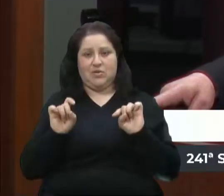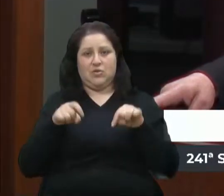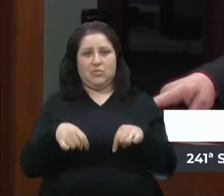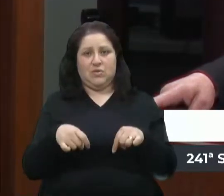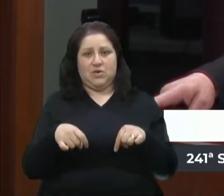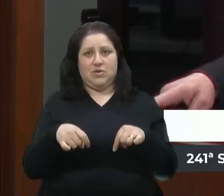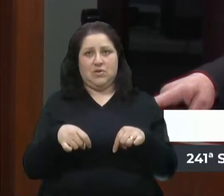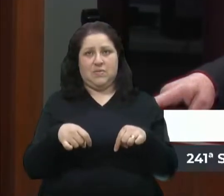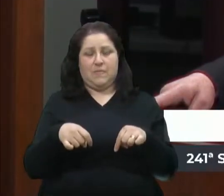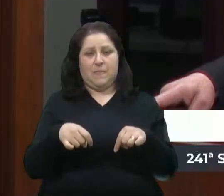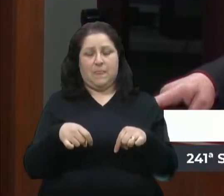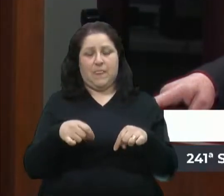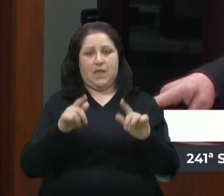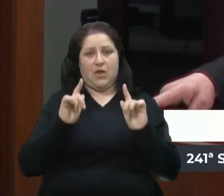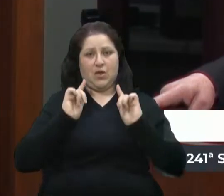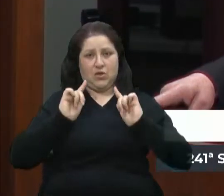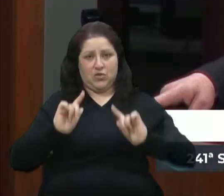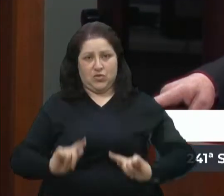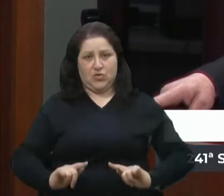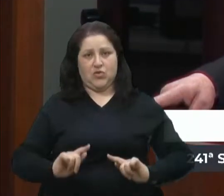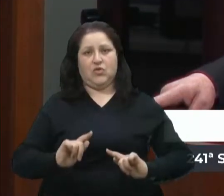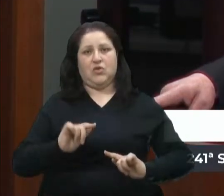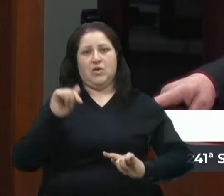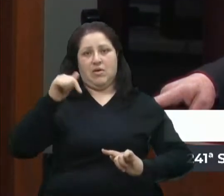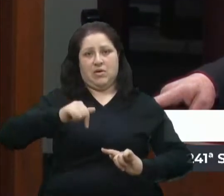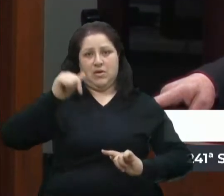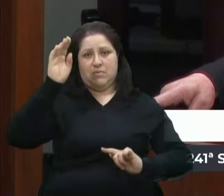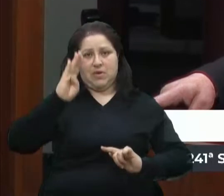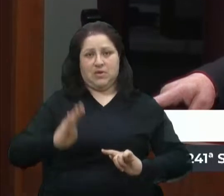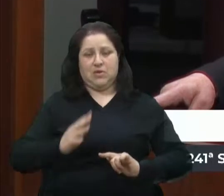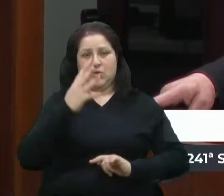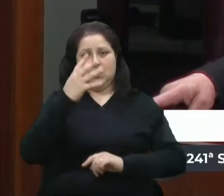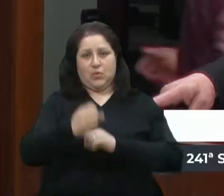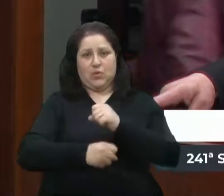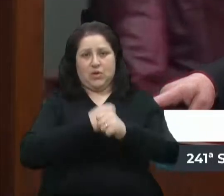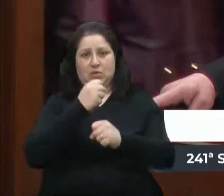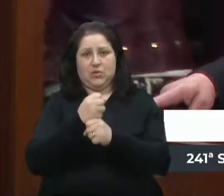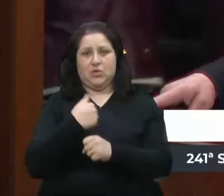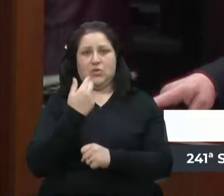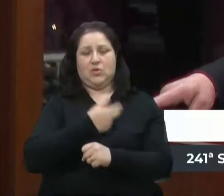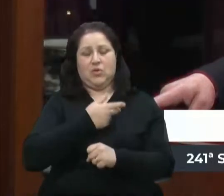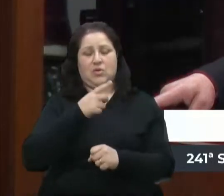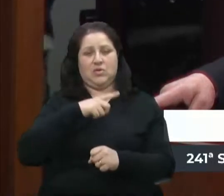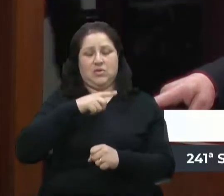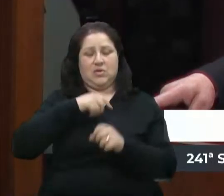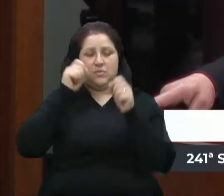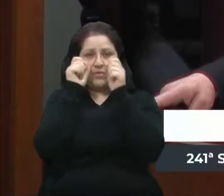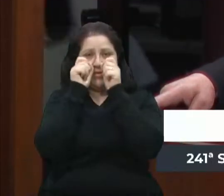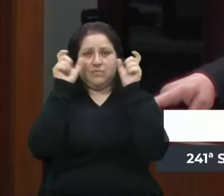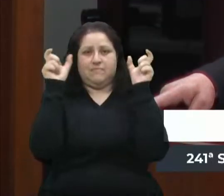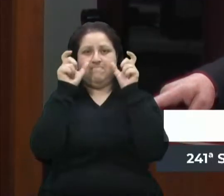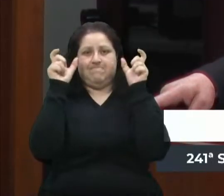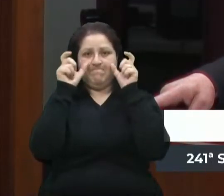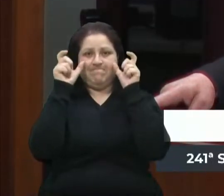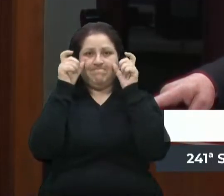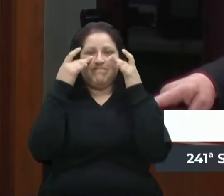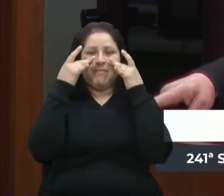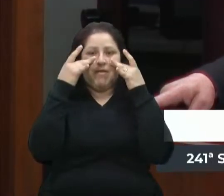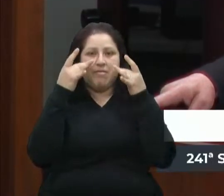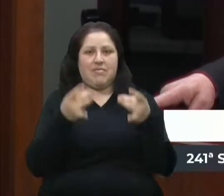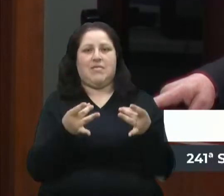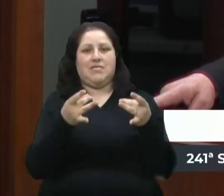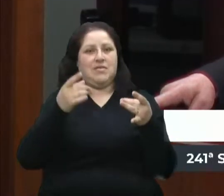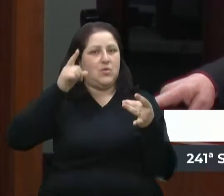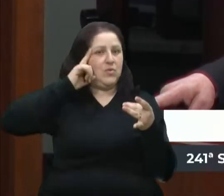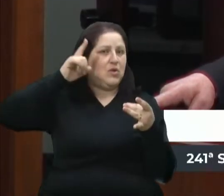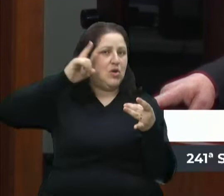gestir durante quatro anos, nós estaremos de olhos abertos dia após